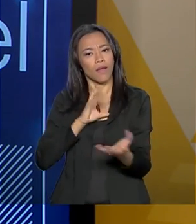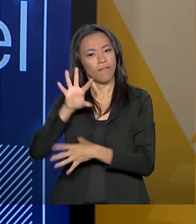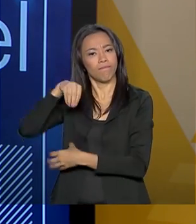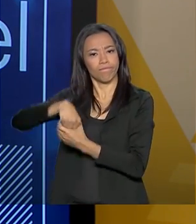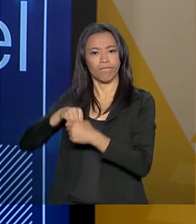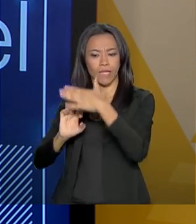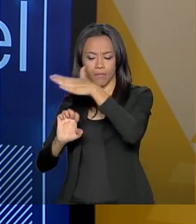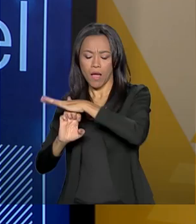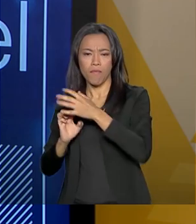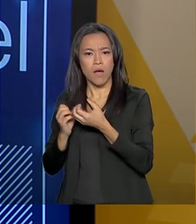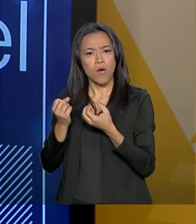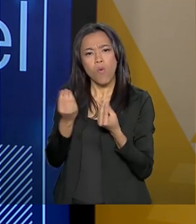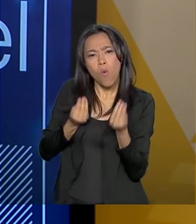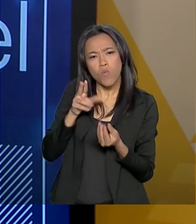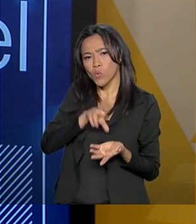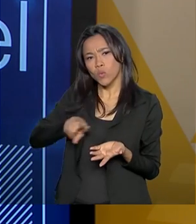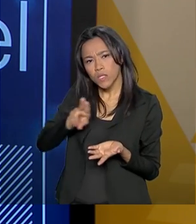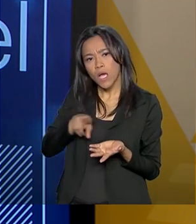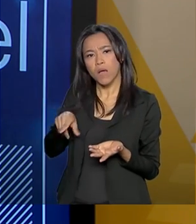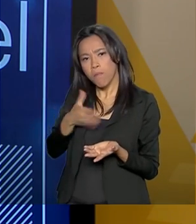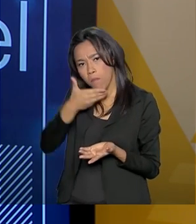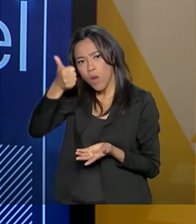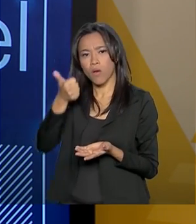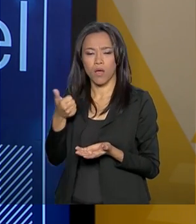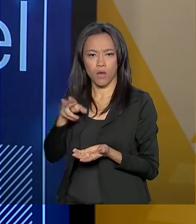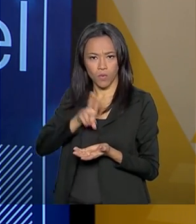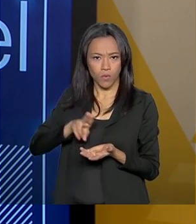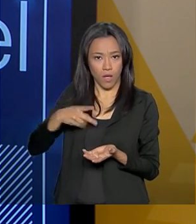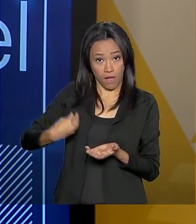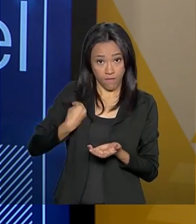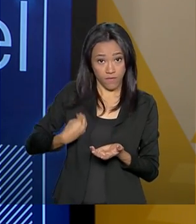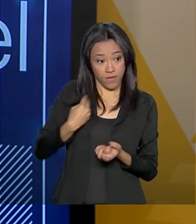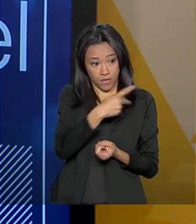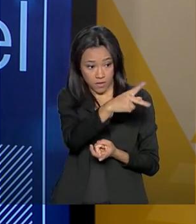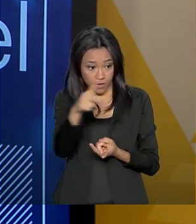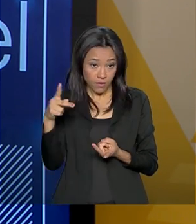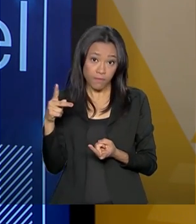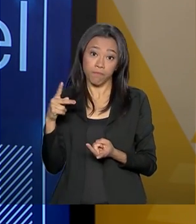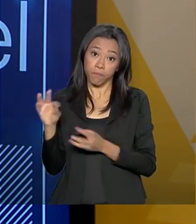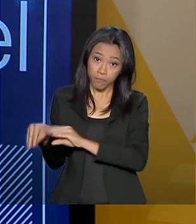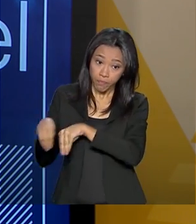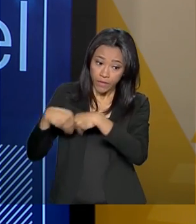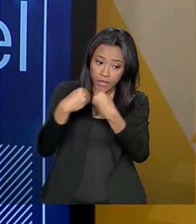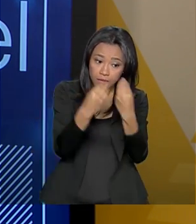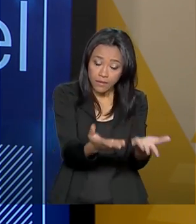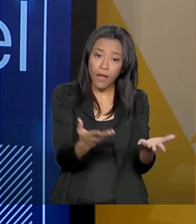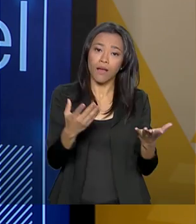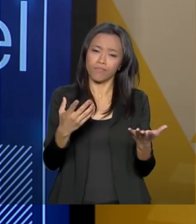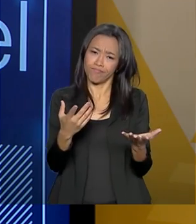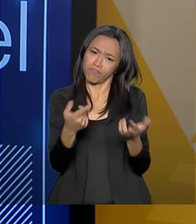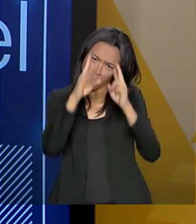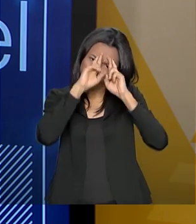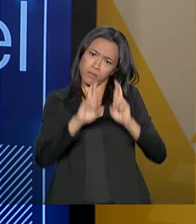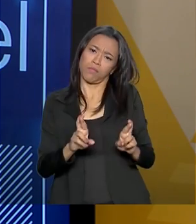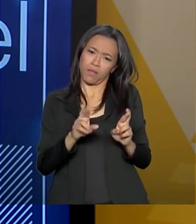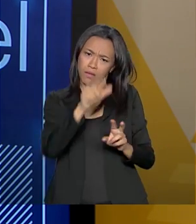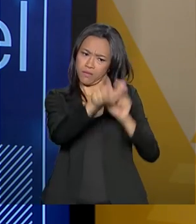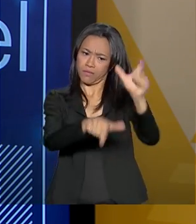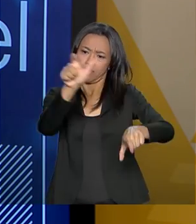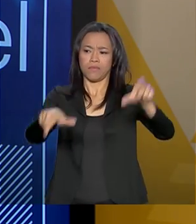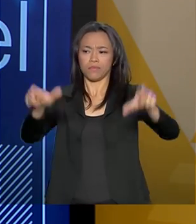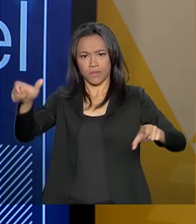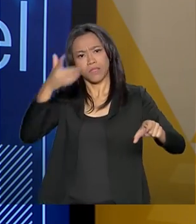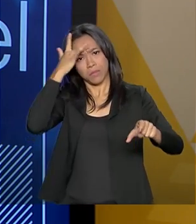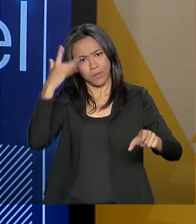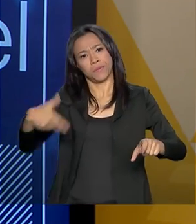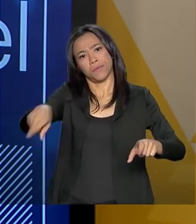pode melhorar a vida e dar o mínimo de dignidade a essas populações que